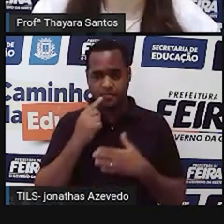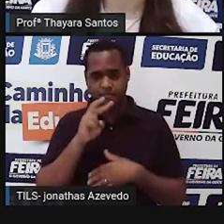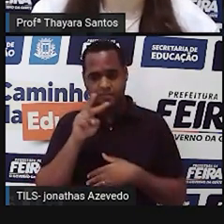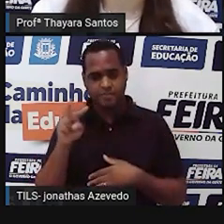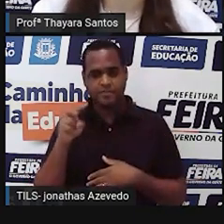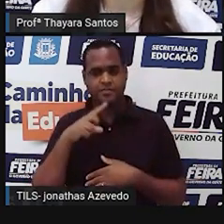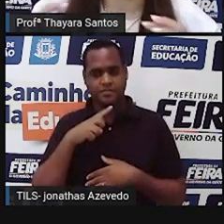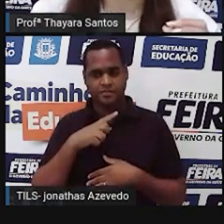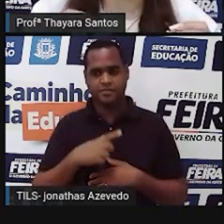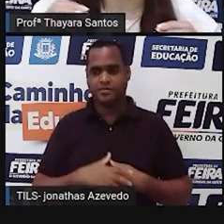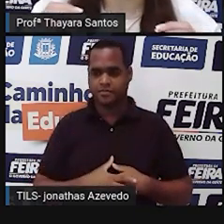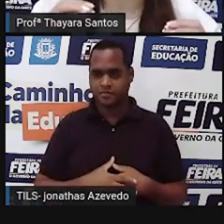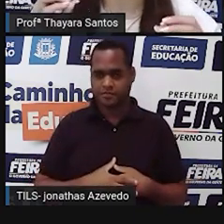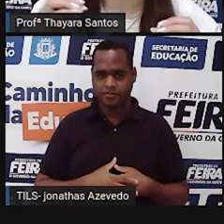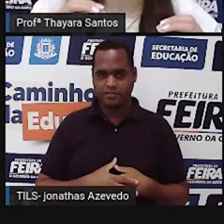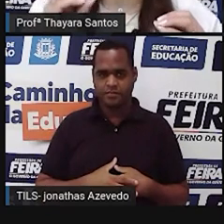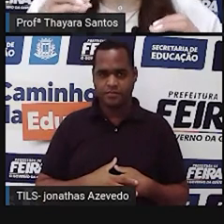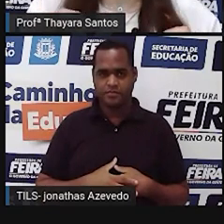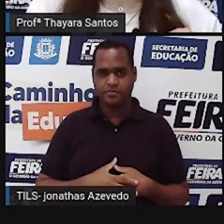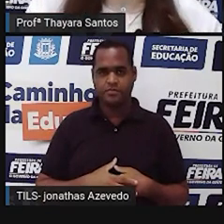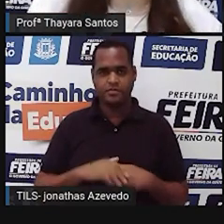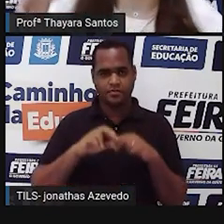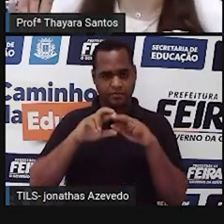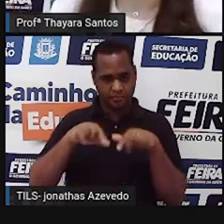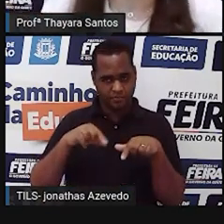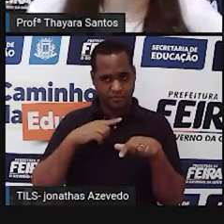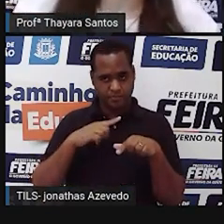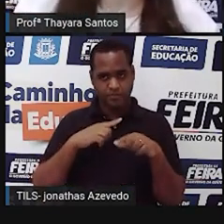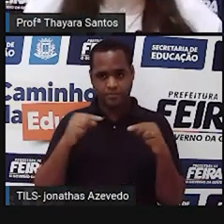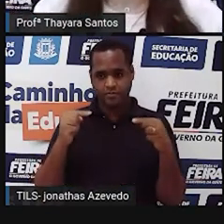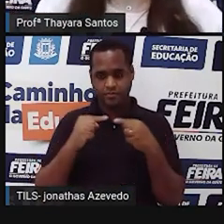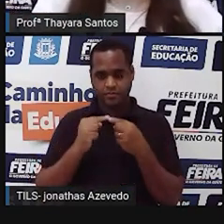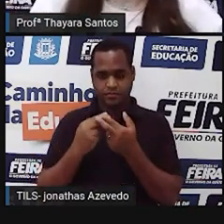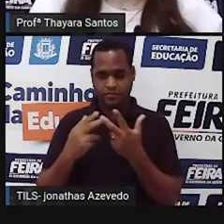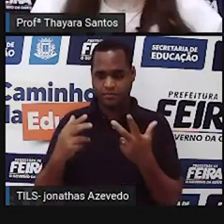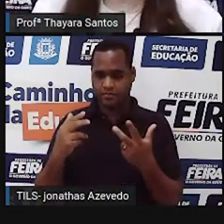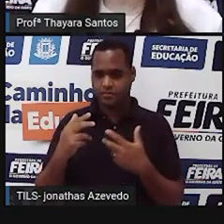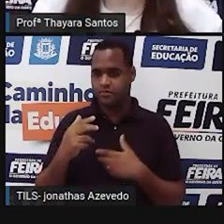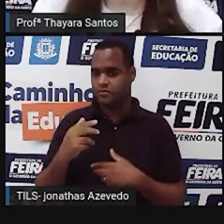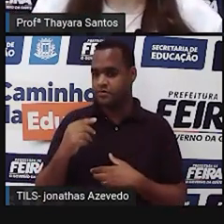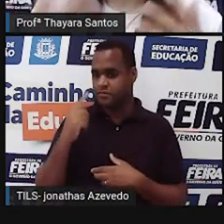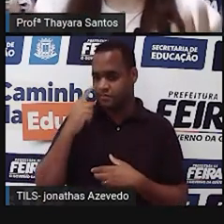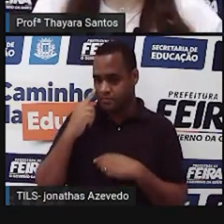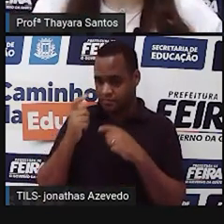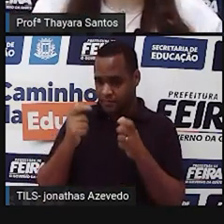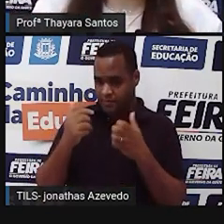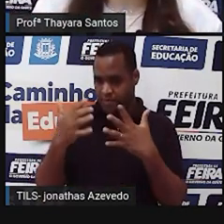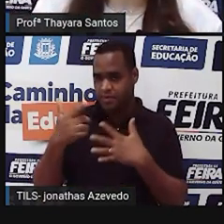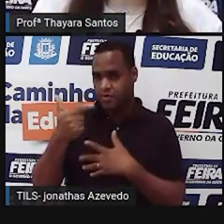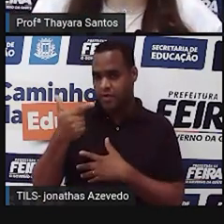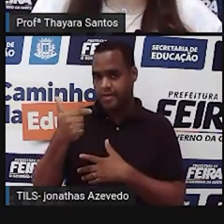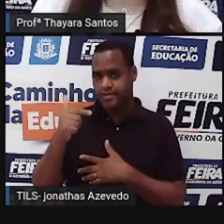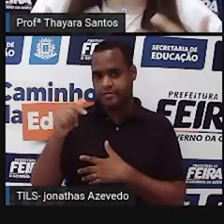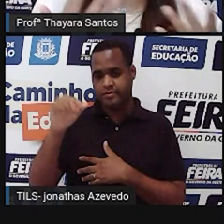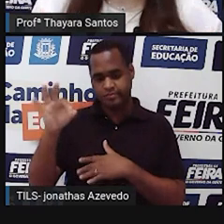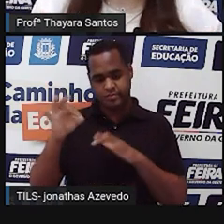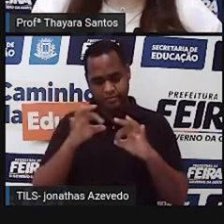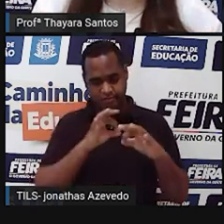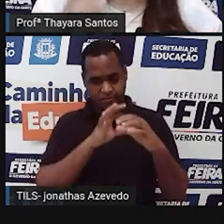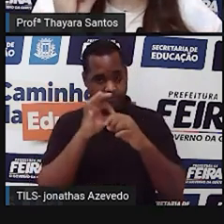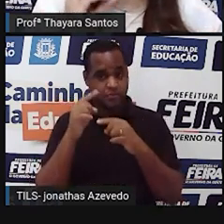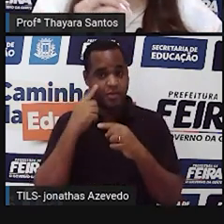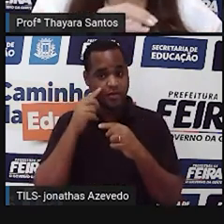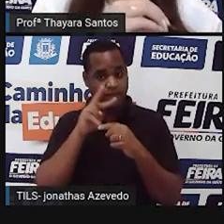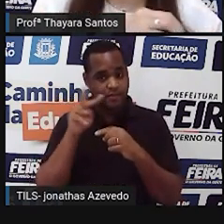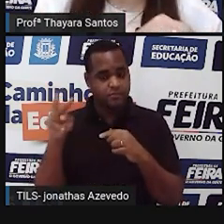tem o horóscopo, na verdade o zodíaco, é dividido em 12 signos. A gente acabou de